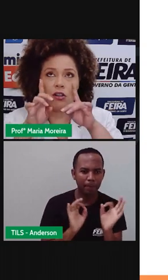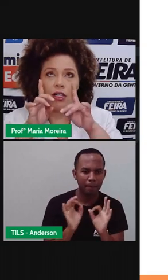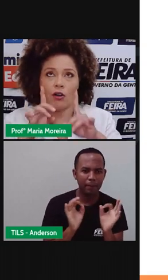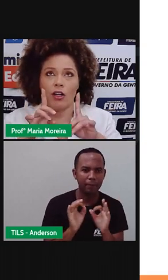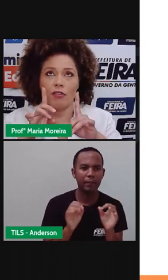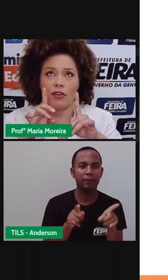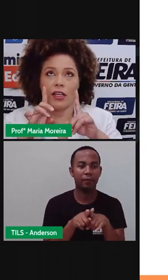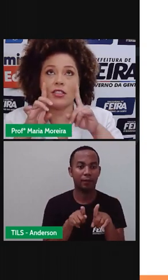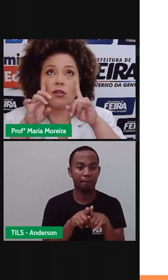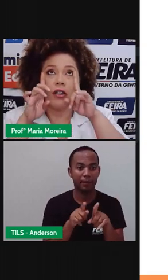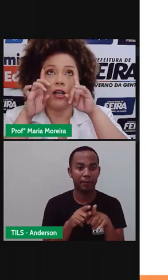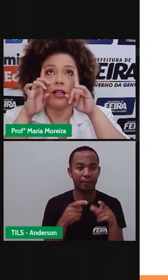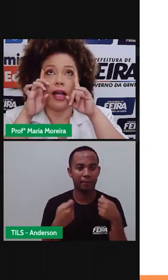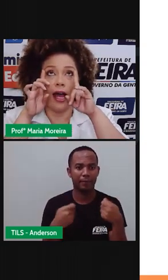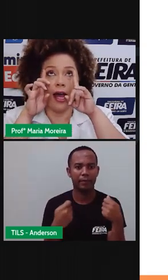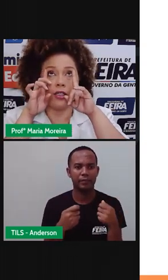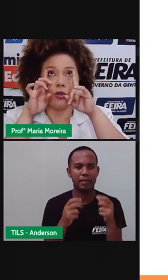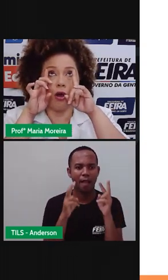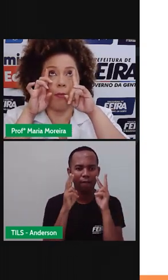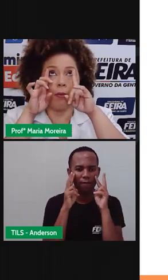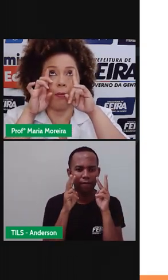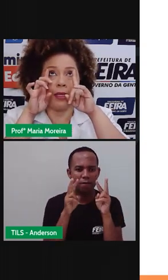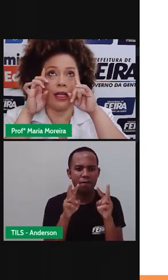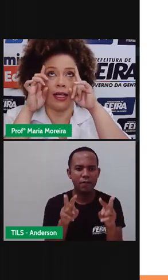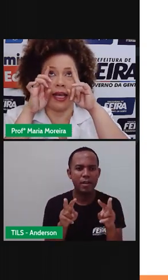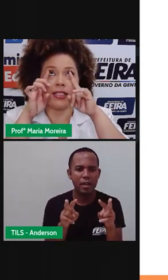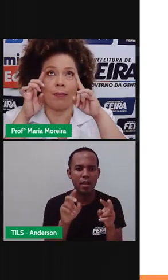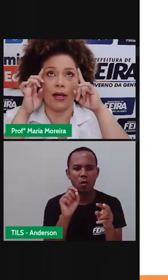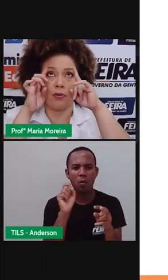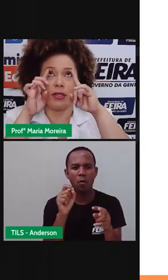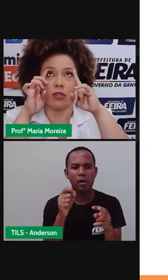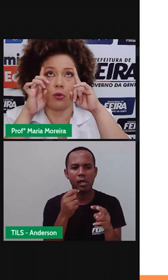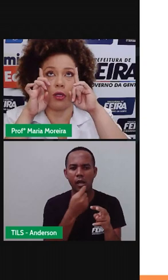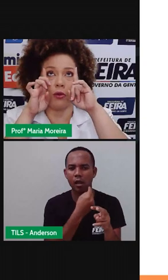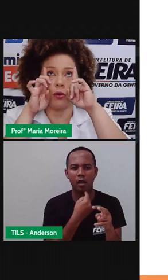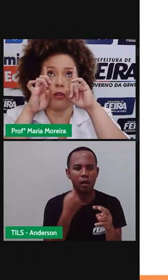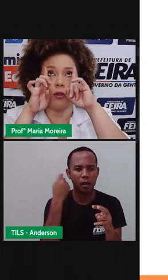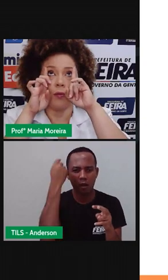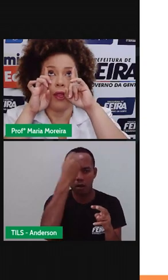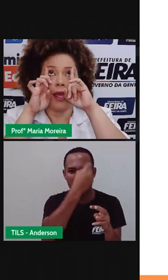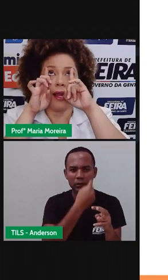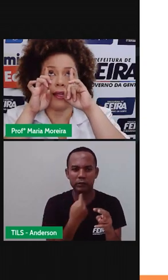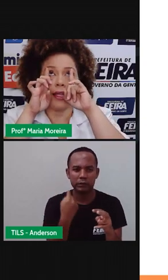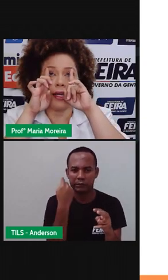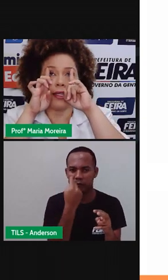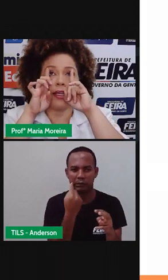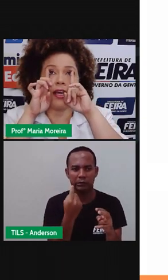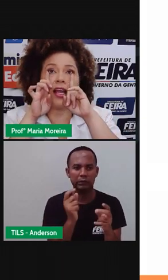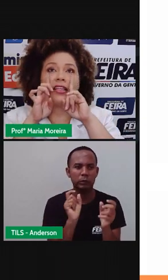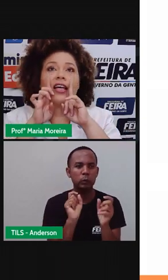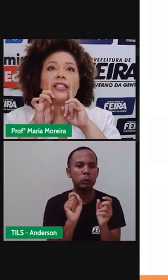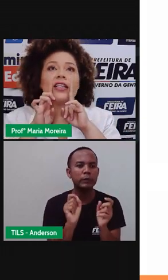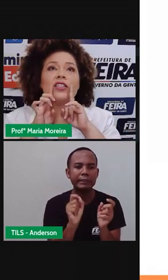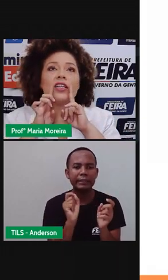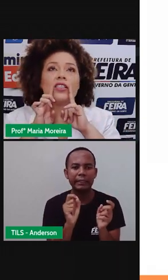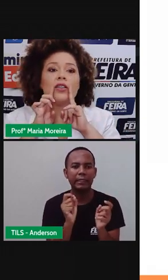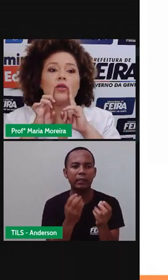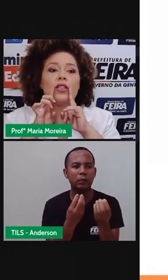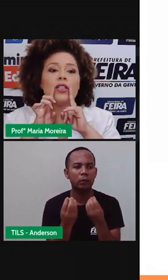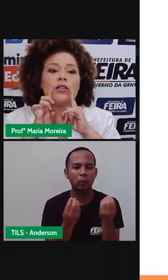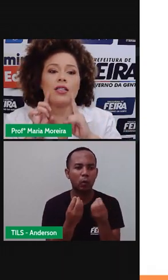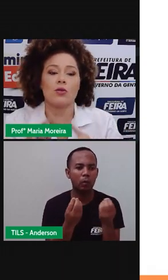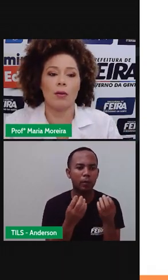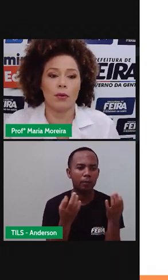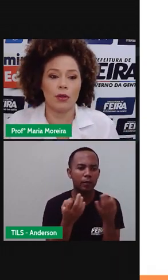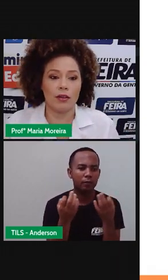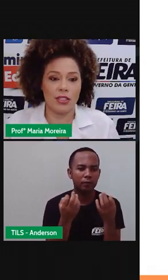seguinte. Olha. Olha fixo, tá? A sua pupila, que é essa parte mais escura do olho, ela tá aqui, ela desce na direção